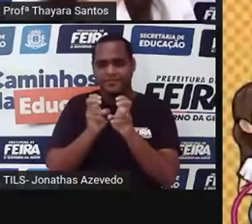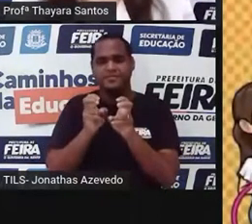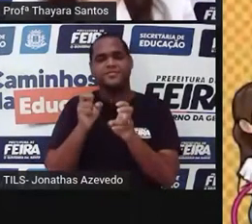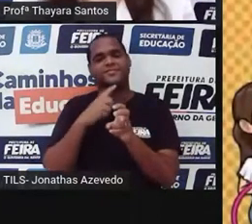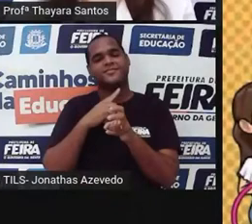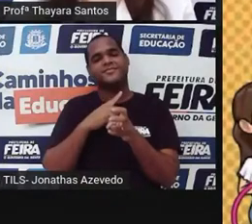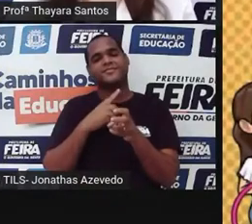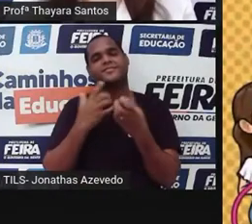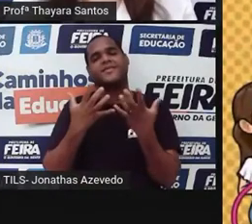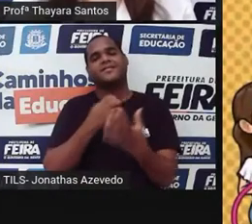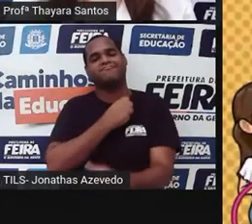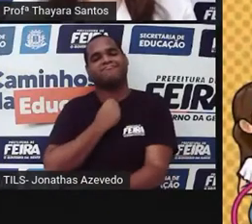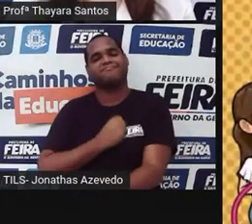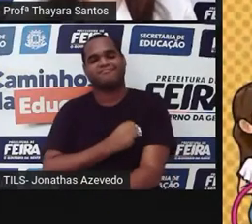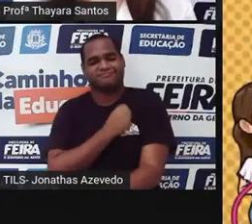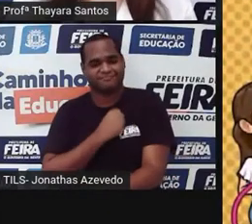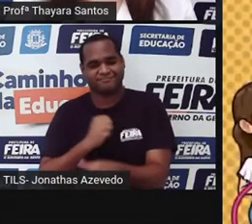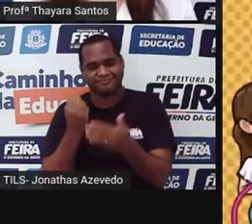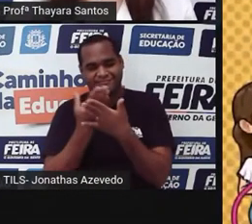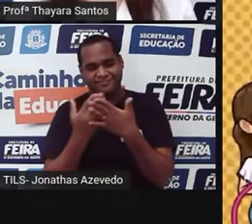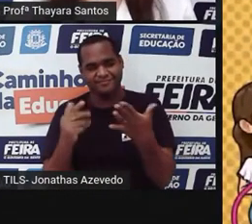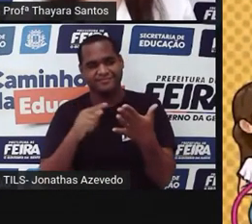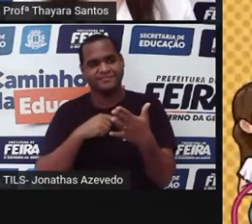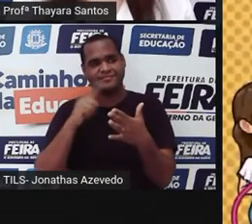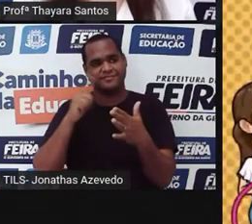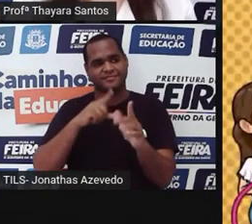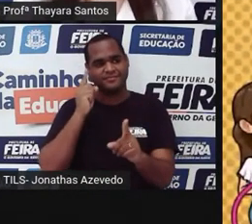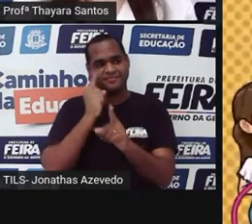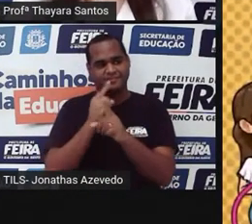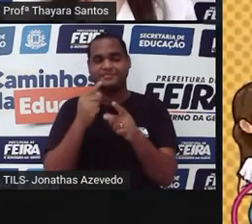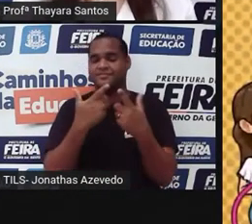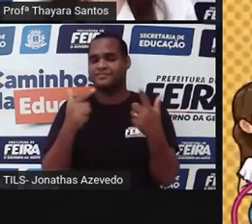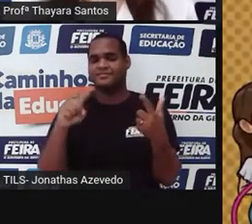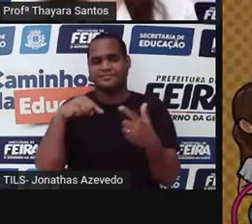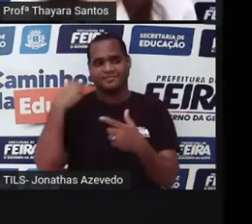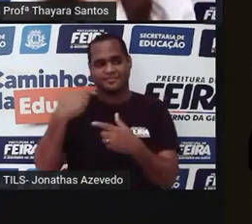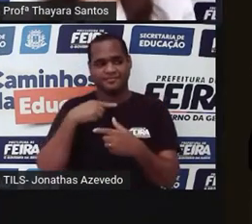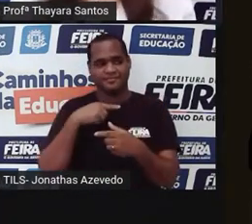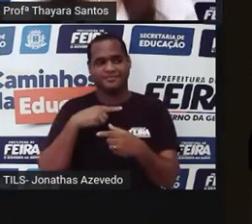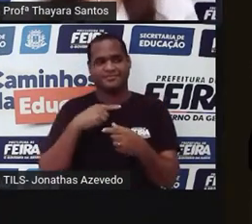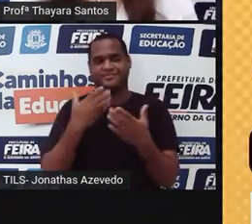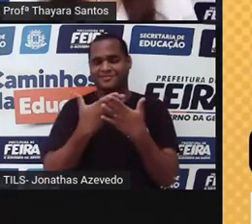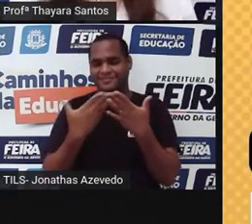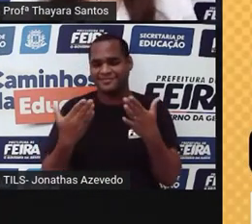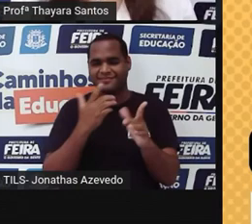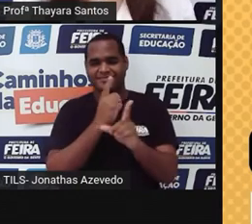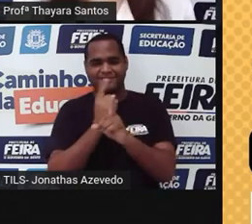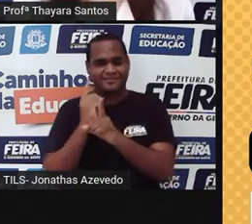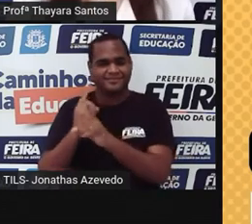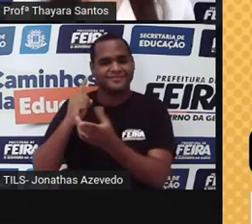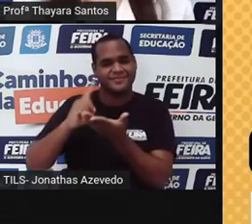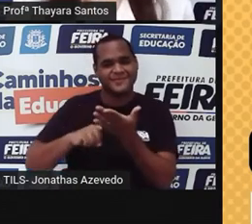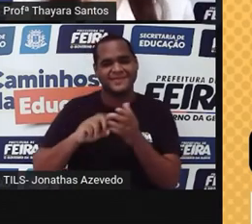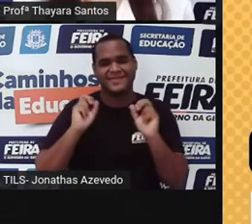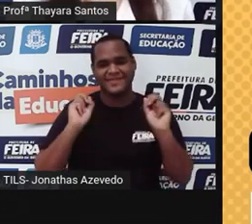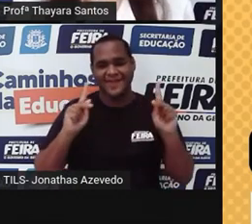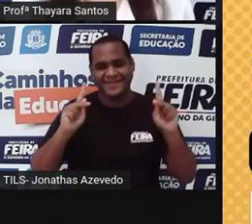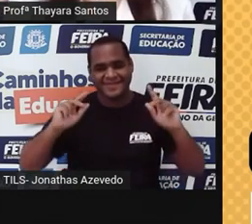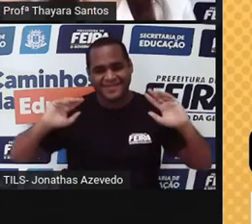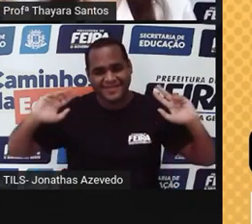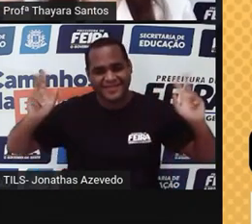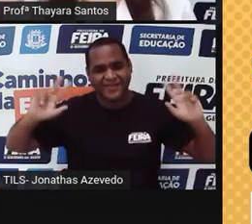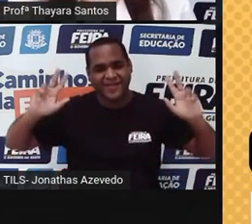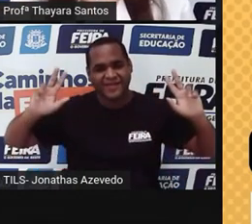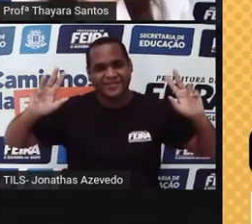Eu vou ficar aqui morrendo de saudade, mas eu sei que a gente tem encontro marcado na próxima aula. Então, aguardo vocês aqui e até a próxima aula,